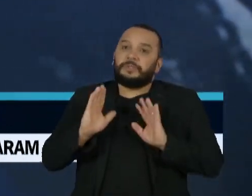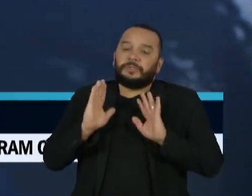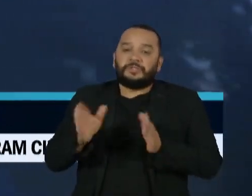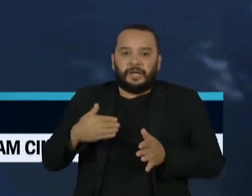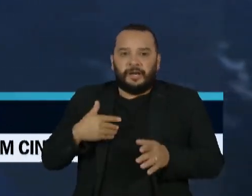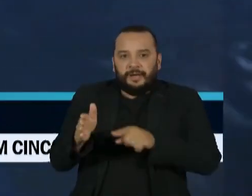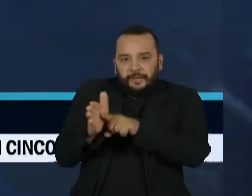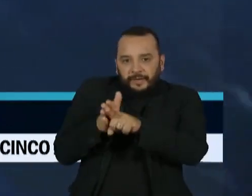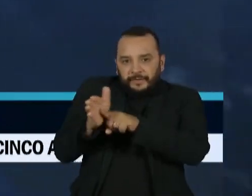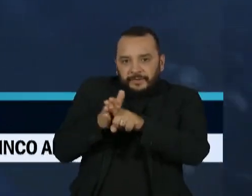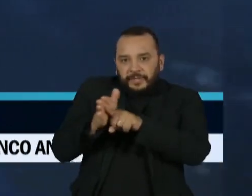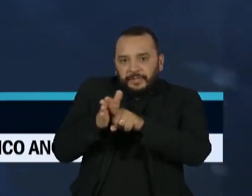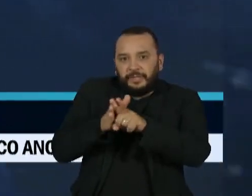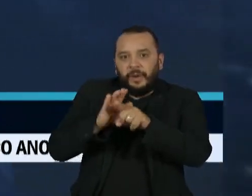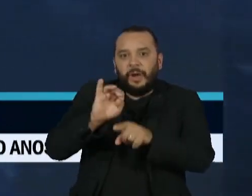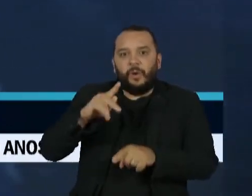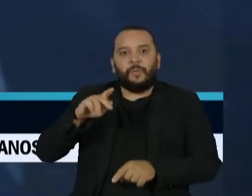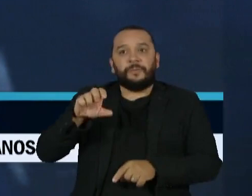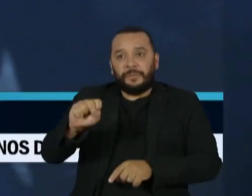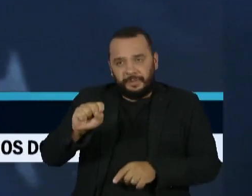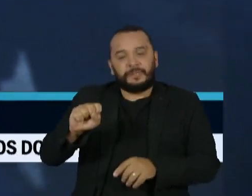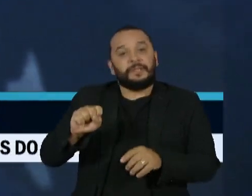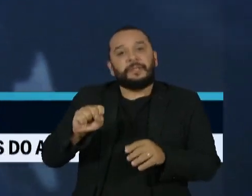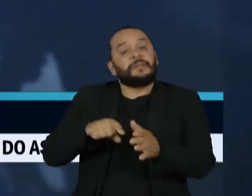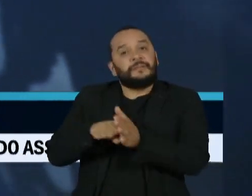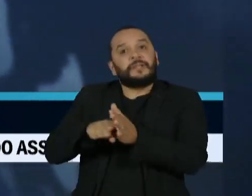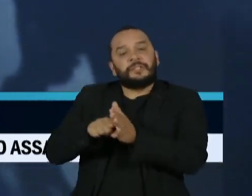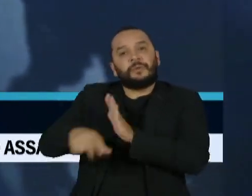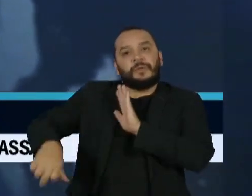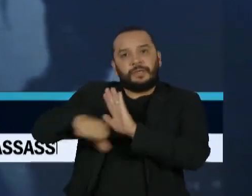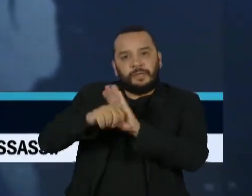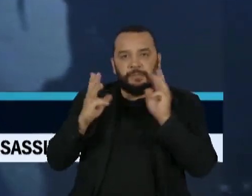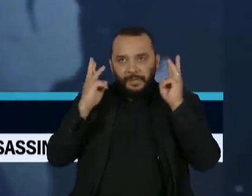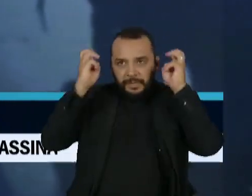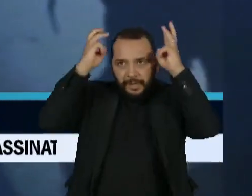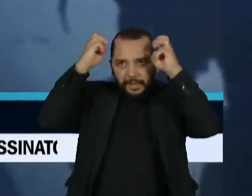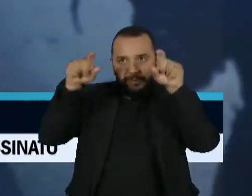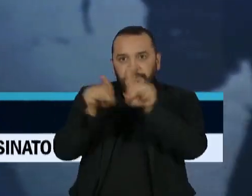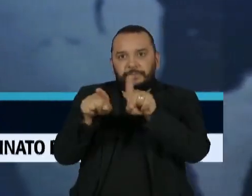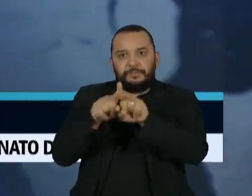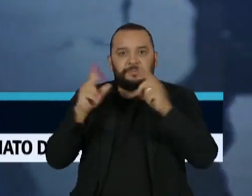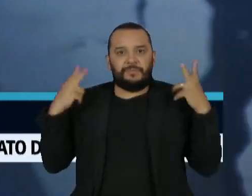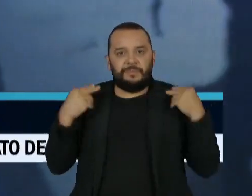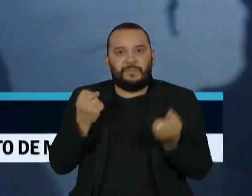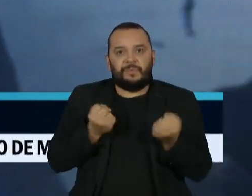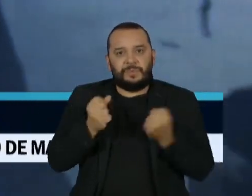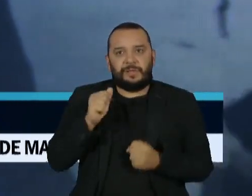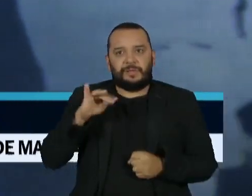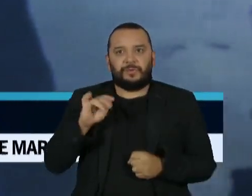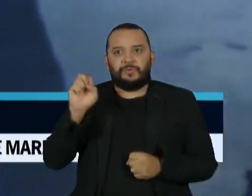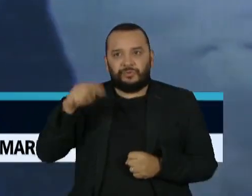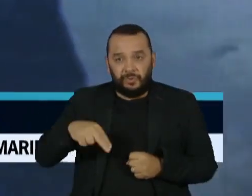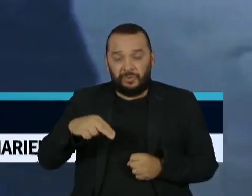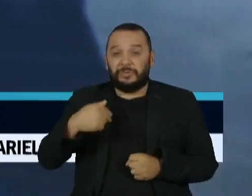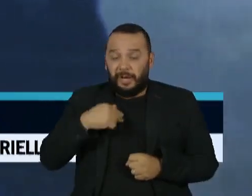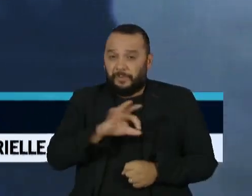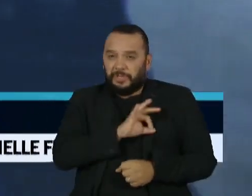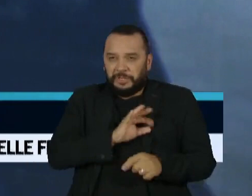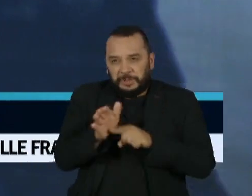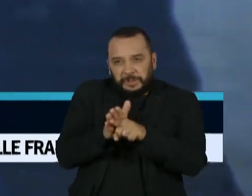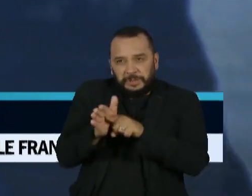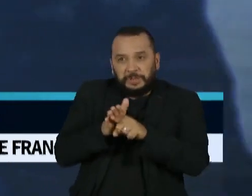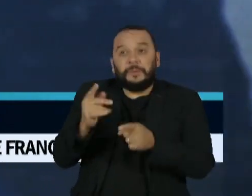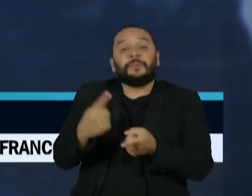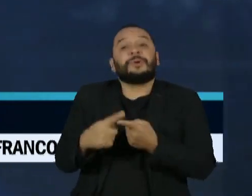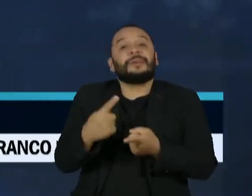Elpis, que investiga o assassinato da vereadora Marielle Franco e do motorista Anderson Gomes. A ação só aconteceu depois que ele foi